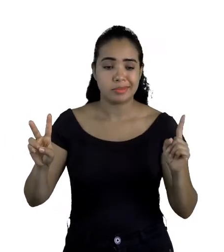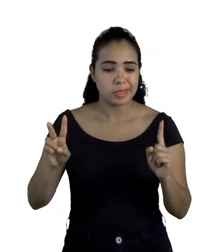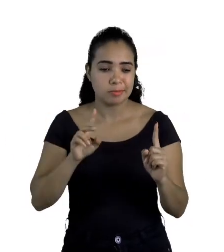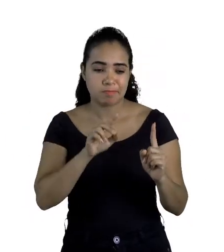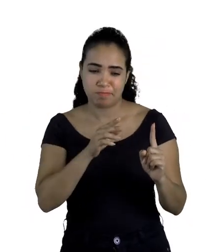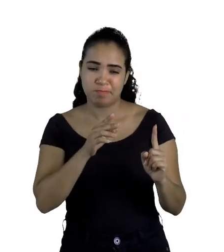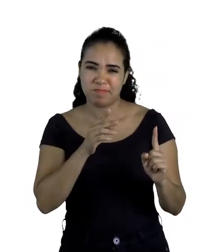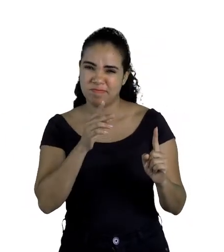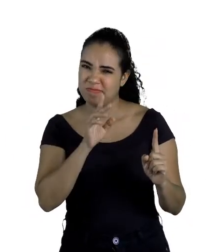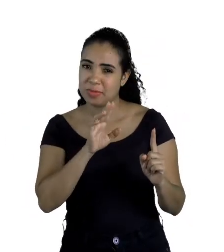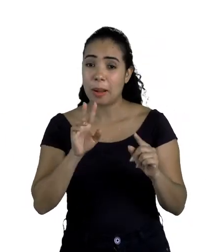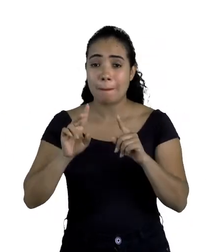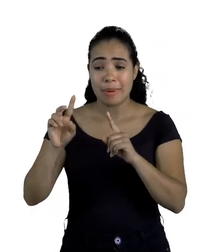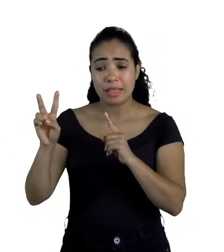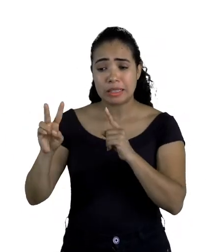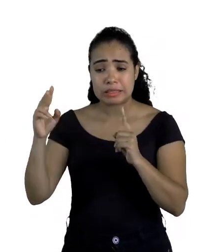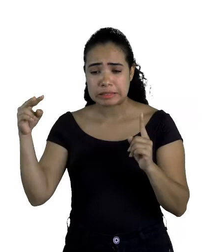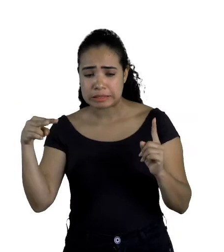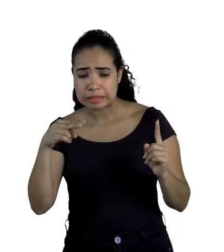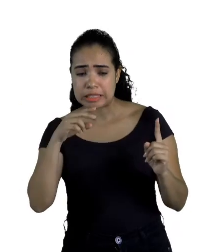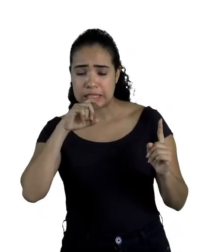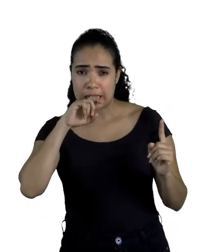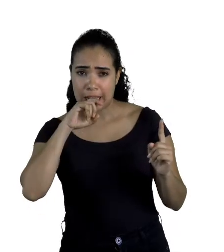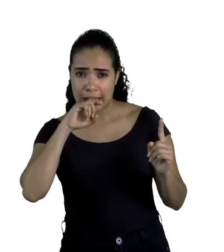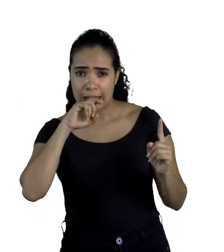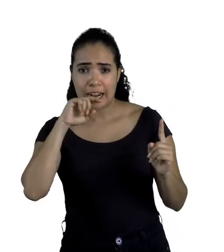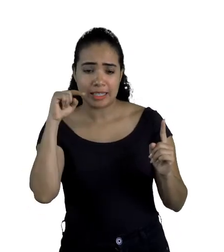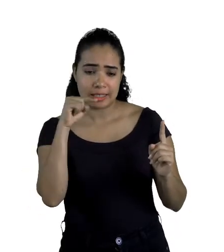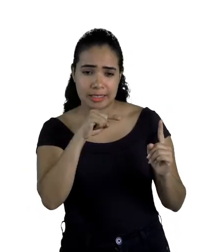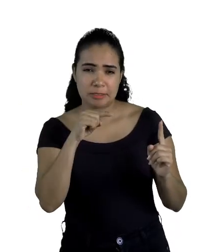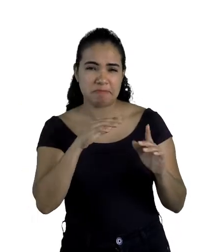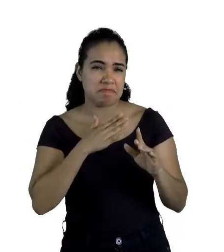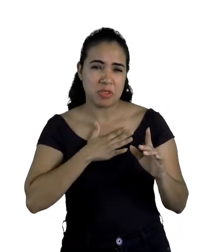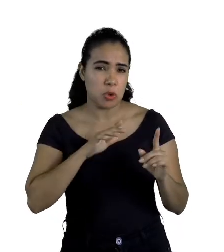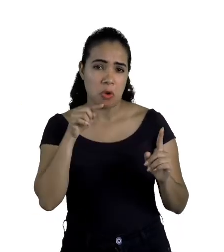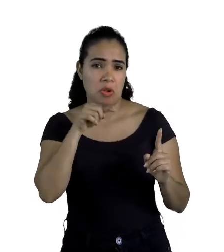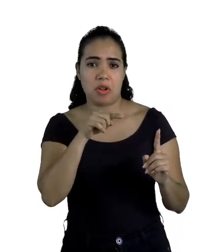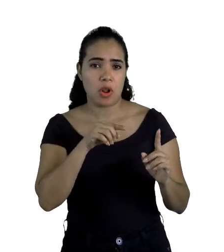invejavam muito e não lhe tinham muita simpatia.